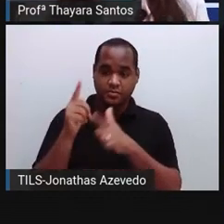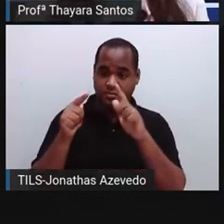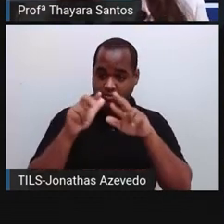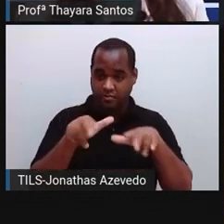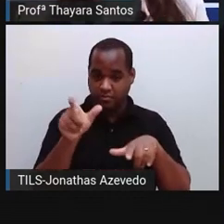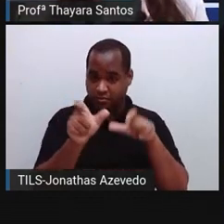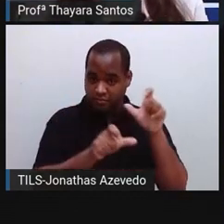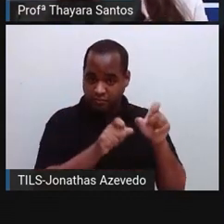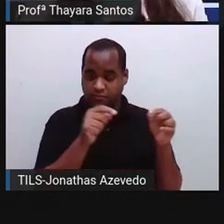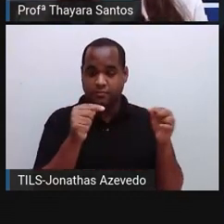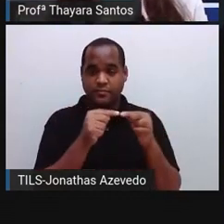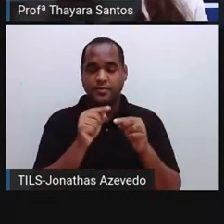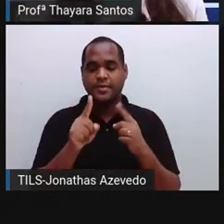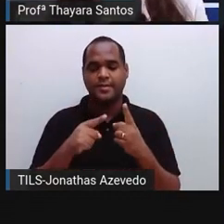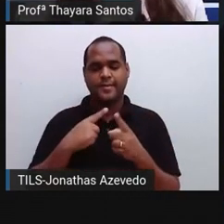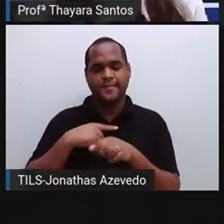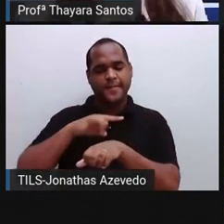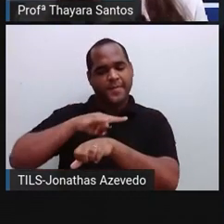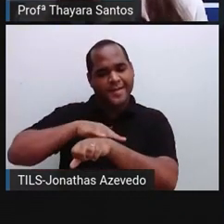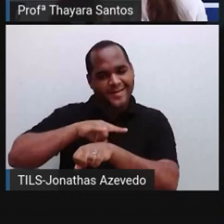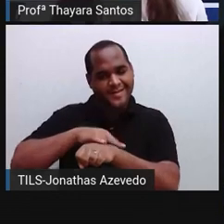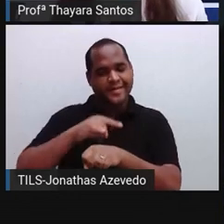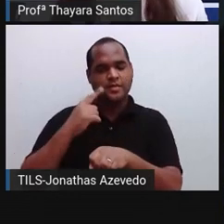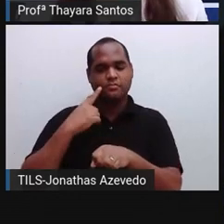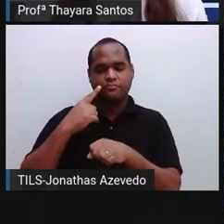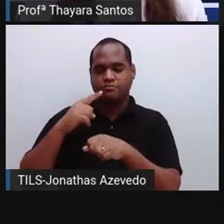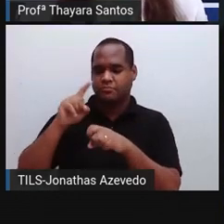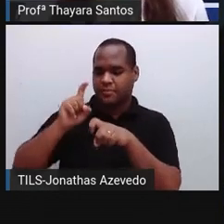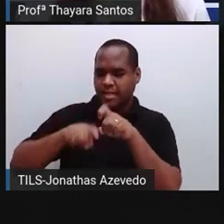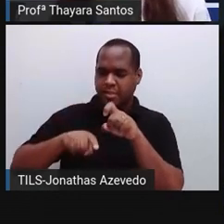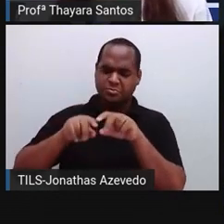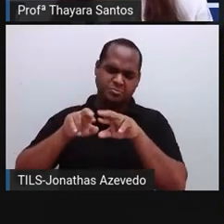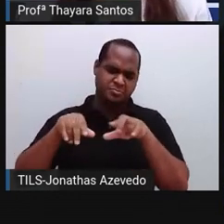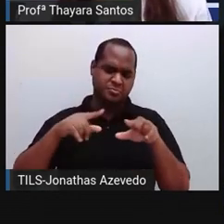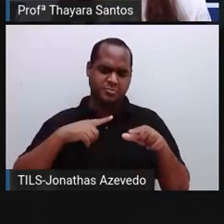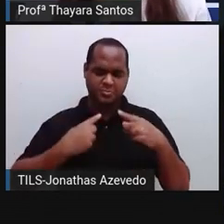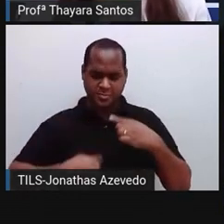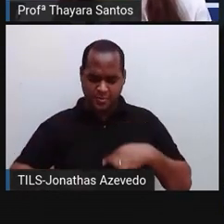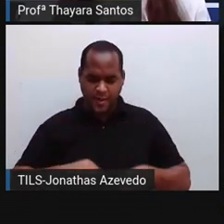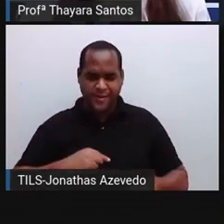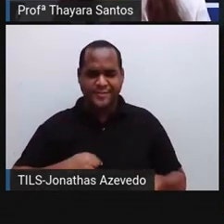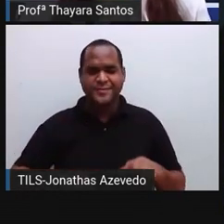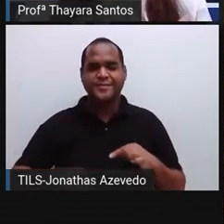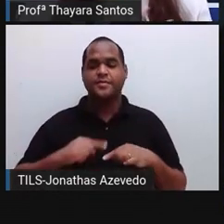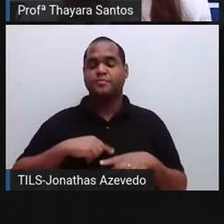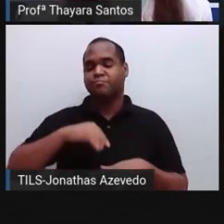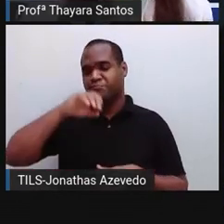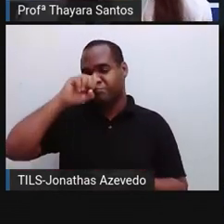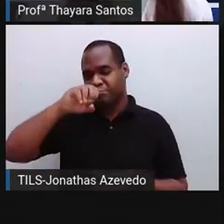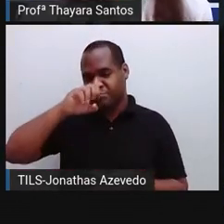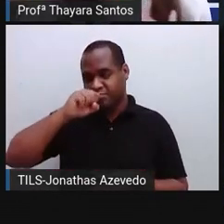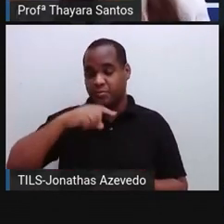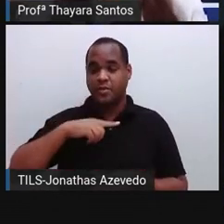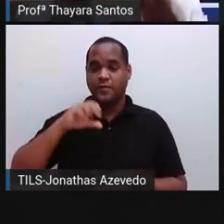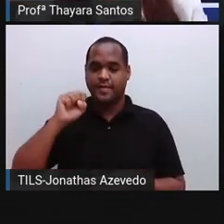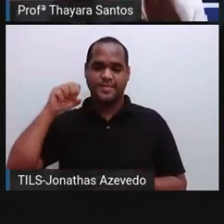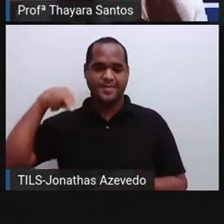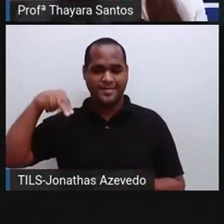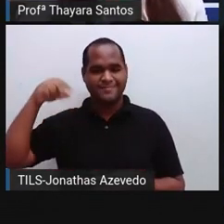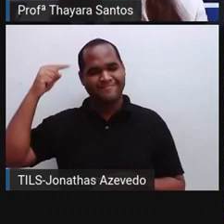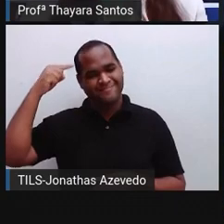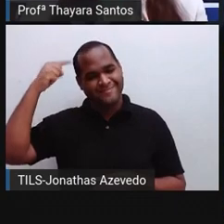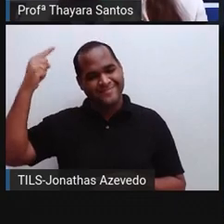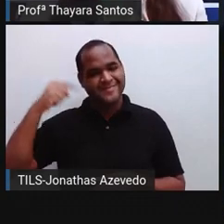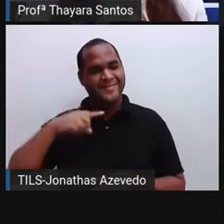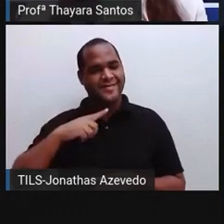humanos. Sistema urinário, sistema reprodutor, sistema digestório, sistema respiratório e o sistema nervoso é mais